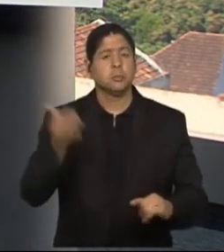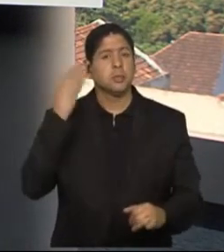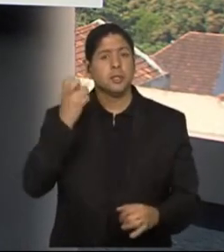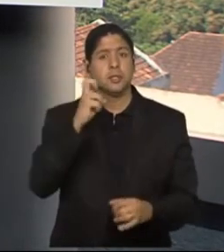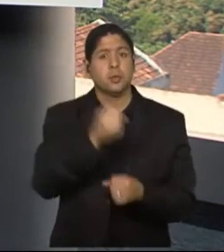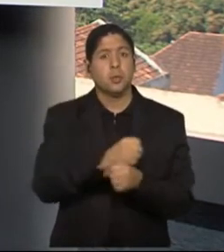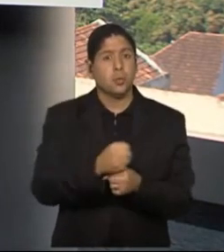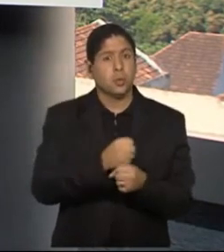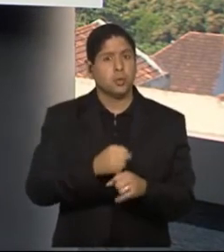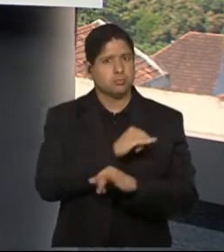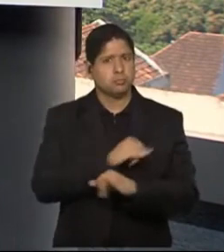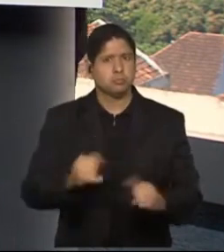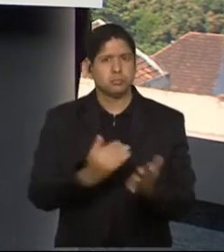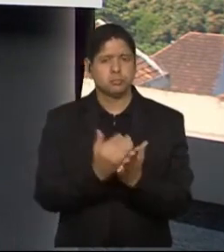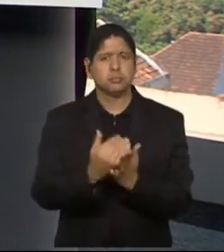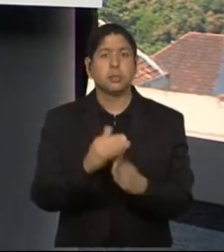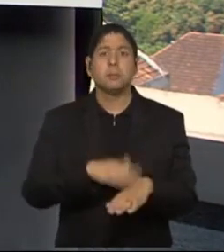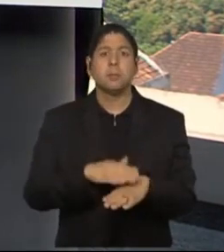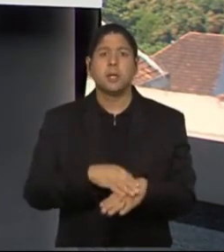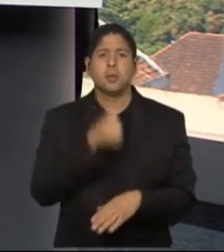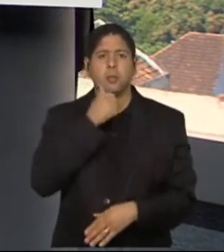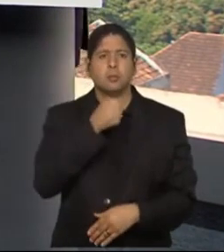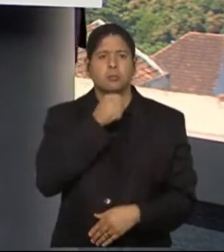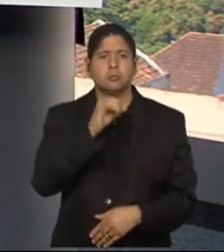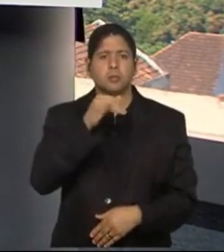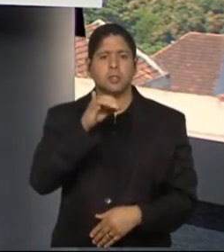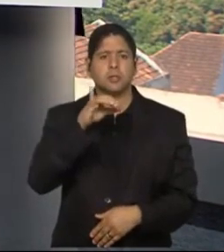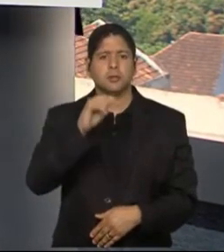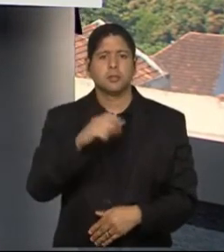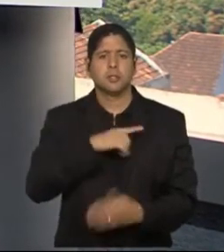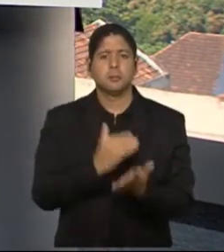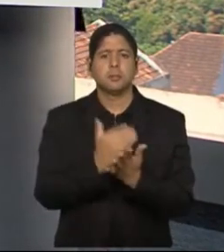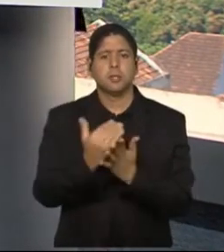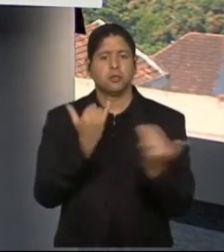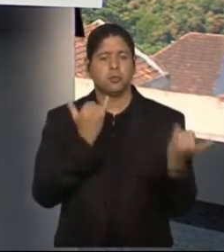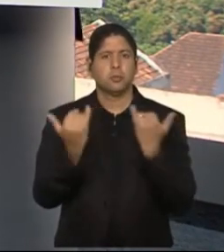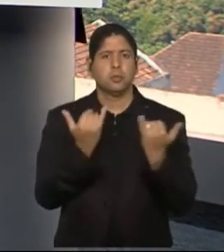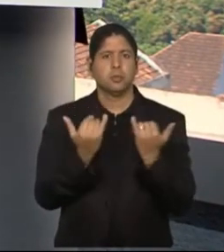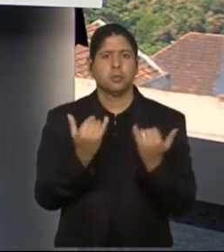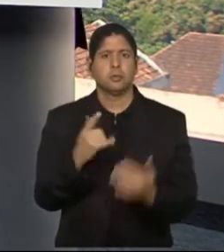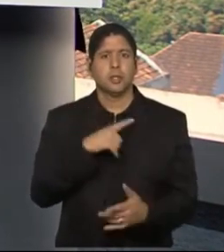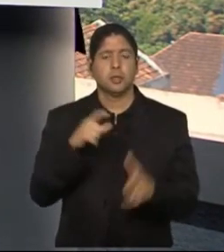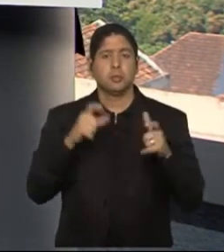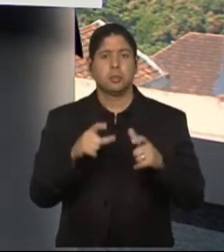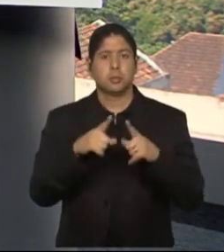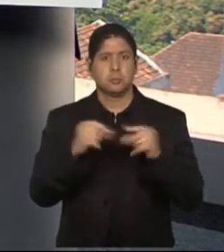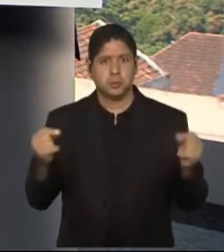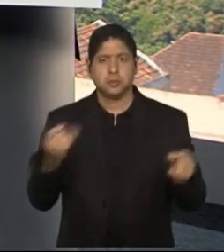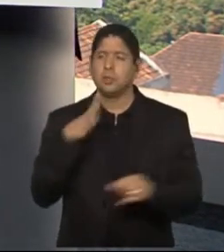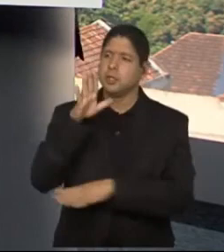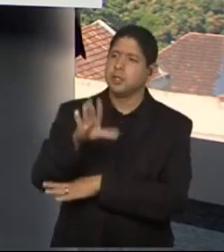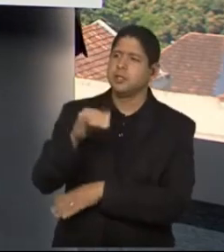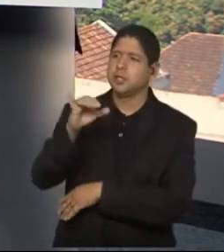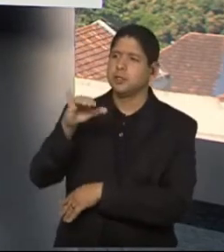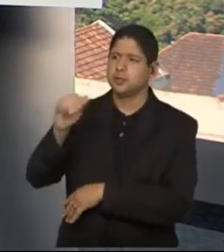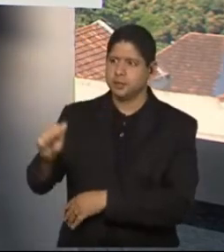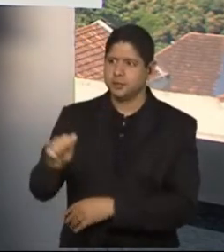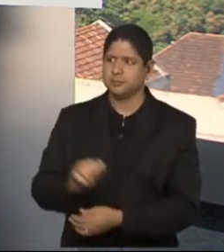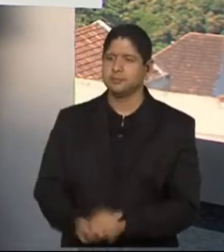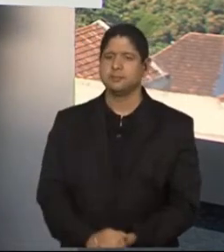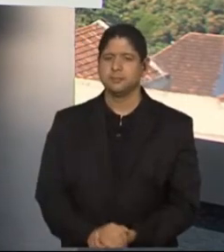ocorreu há cinco anos. A repórter Jéssica Gonçalves tem as informações direto de Brasília. Boa tarde, Jéssica.